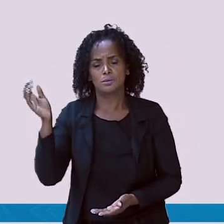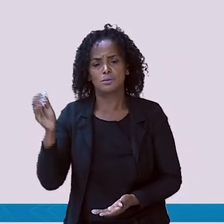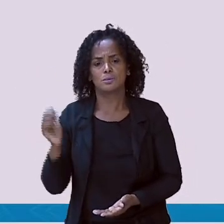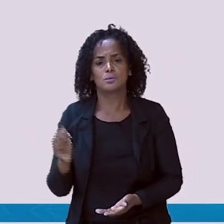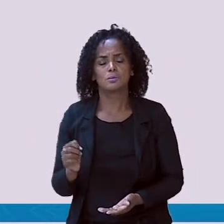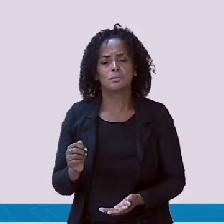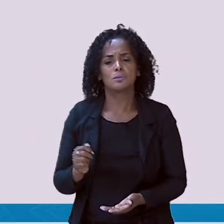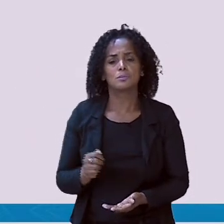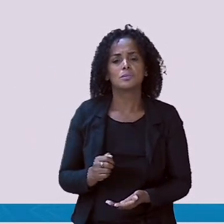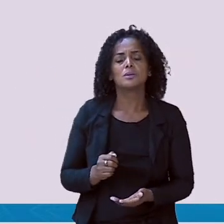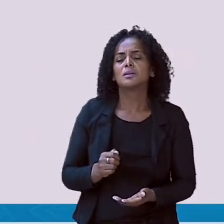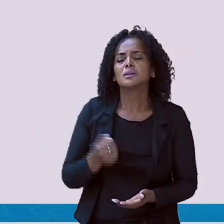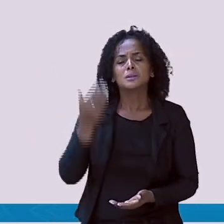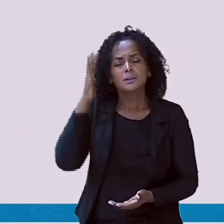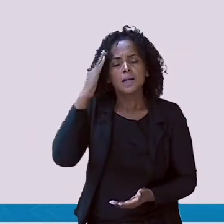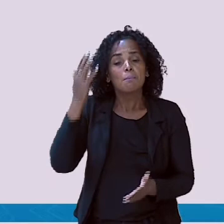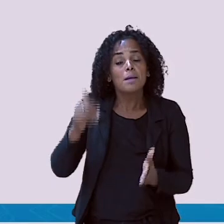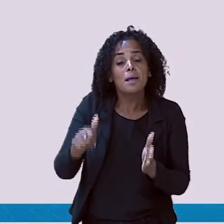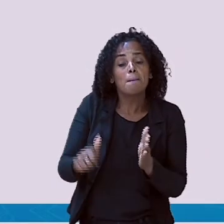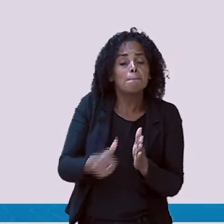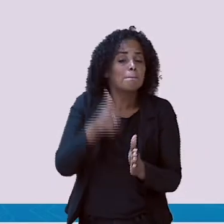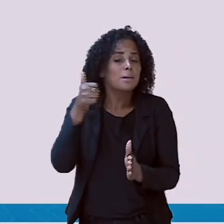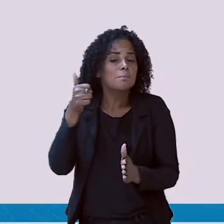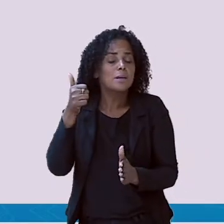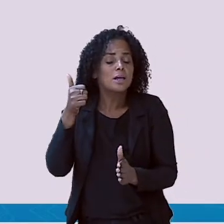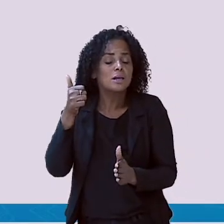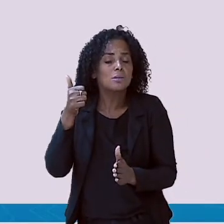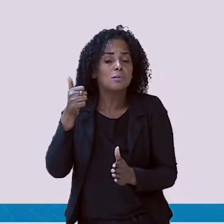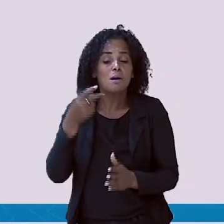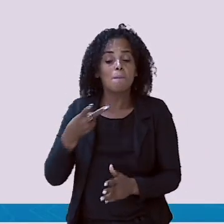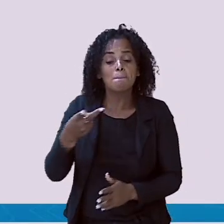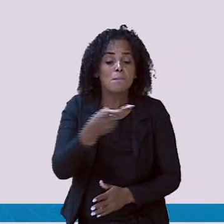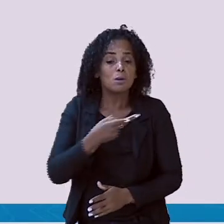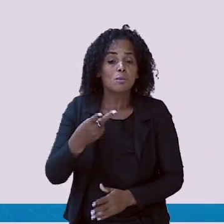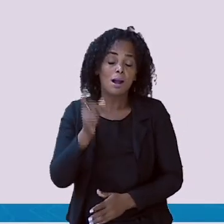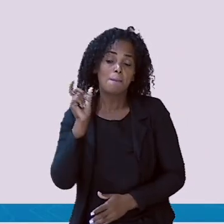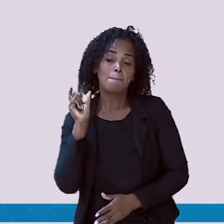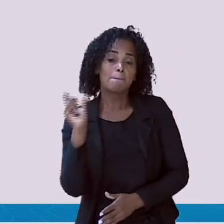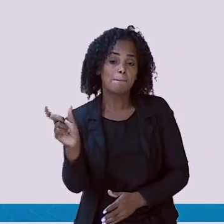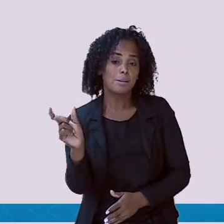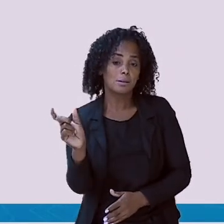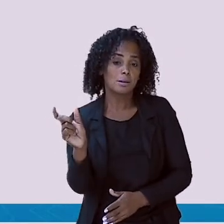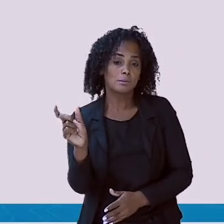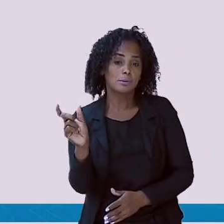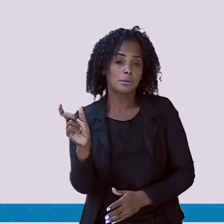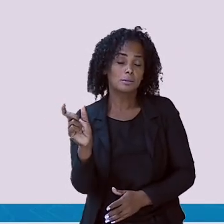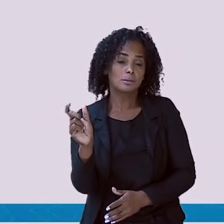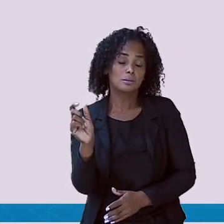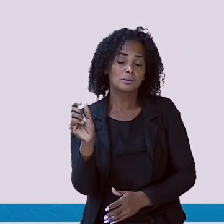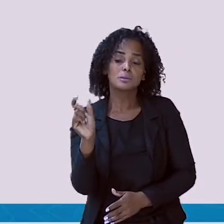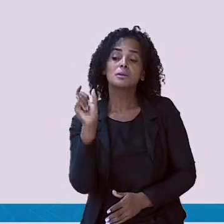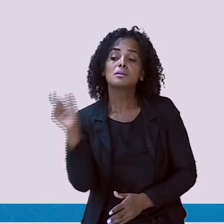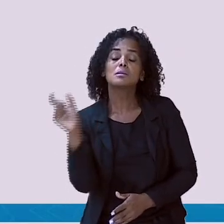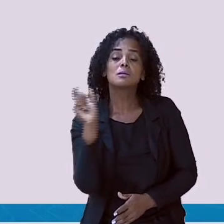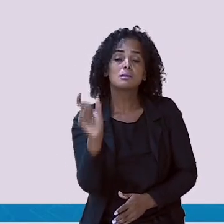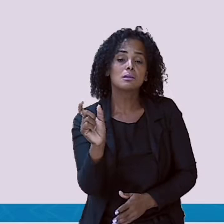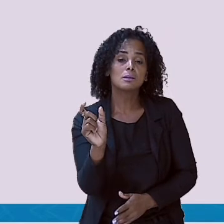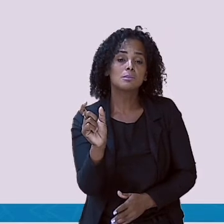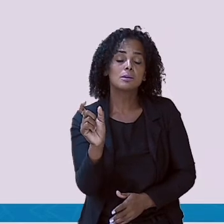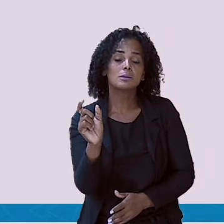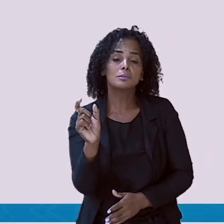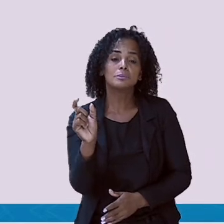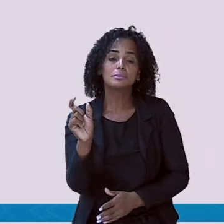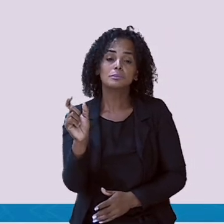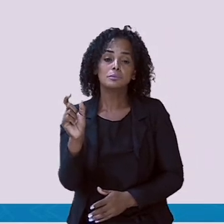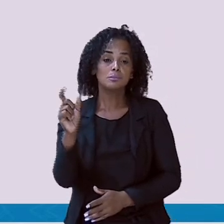Vamos primeiro saber qual palavra nós vamos procurar. Aqui, eu tenho um telefone.